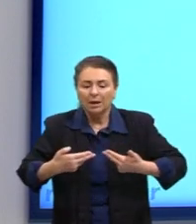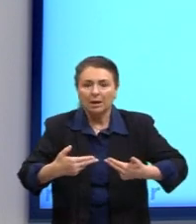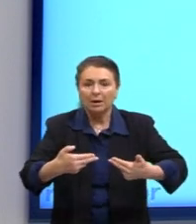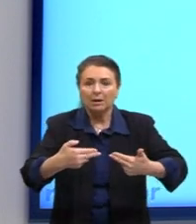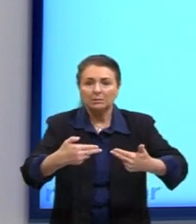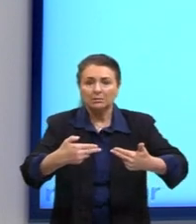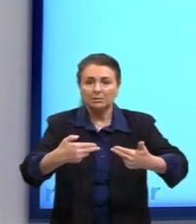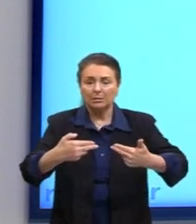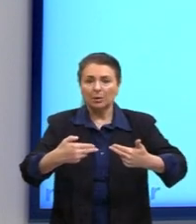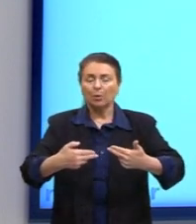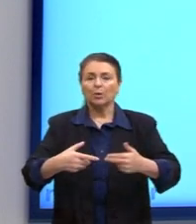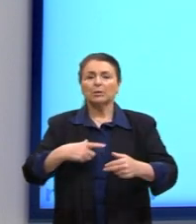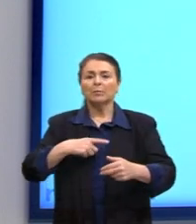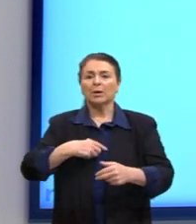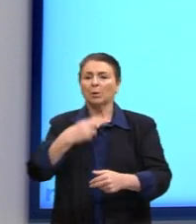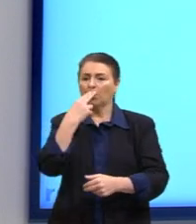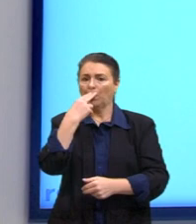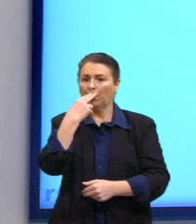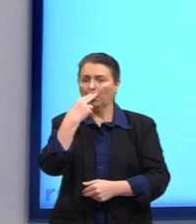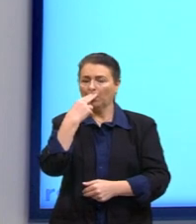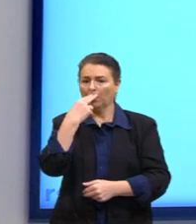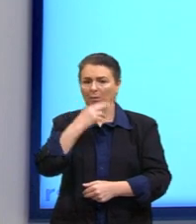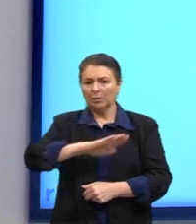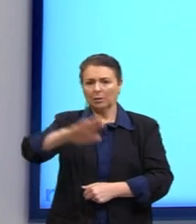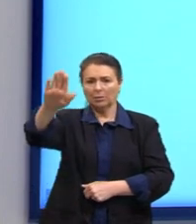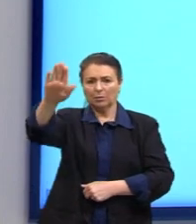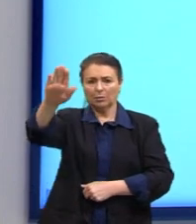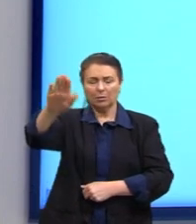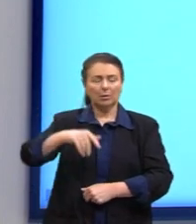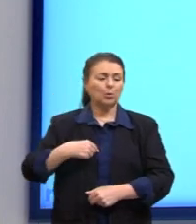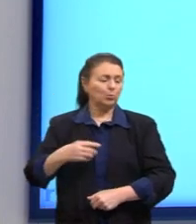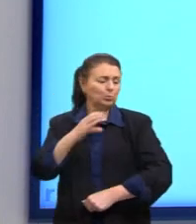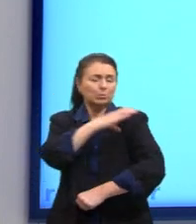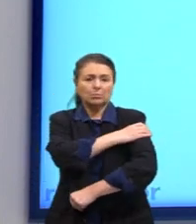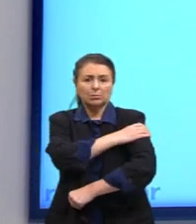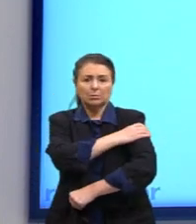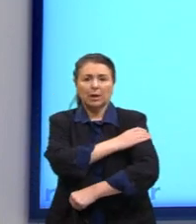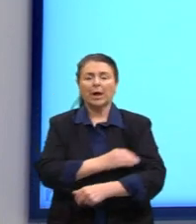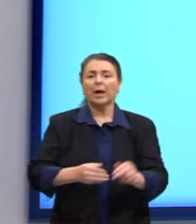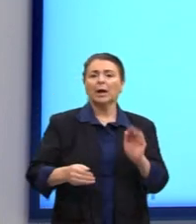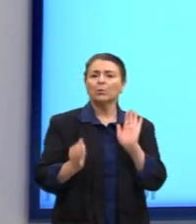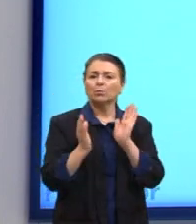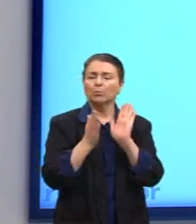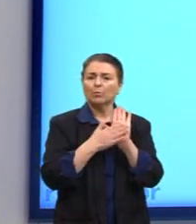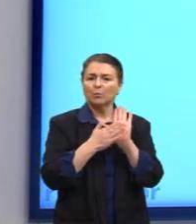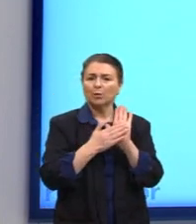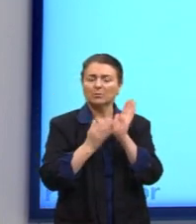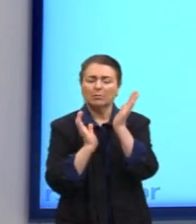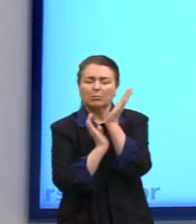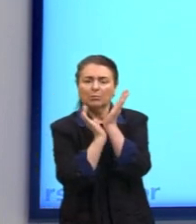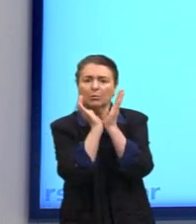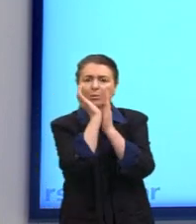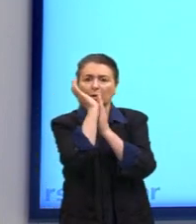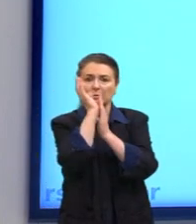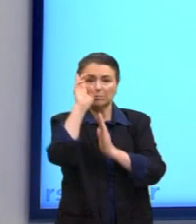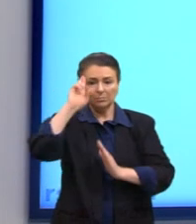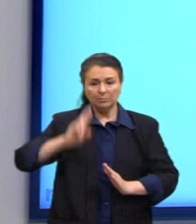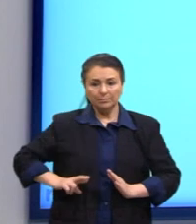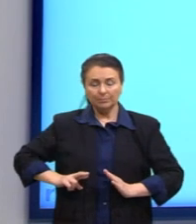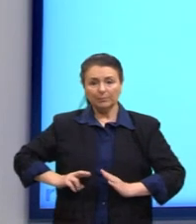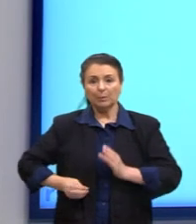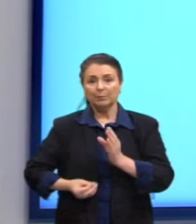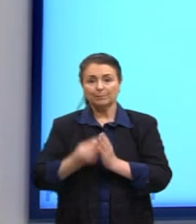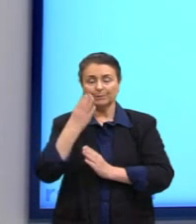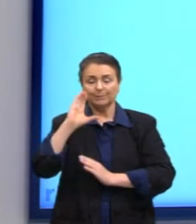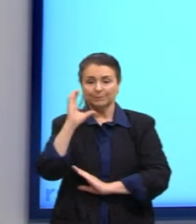o fascismo, o nazismo, eram propostas burocráticas, racionais, produzidas pela ciência, certo?